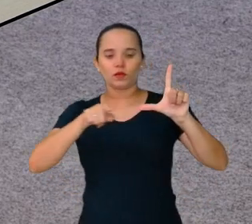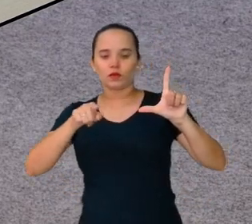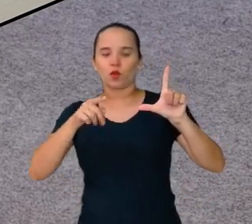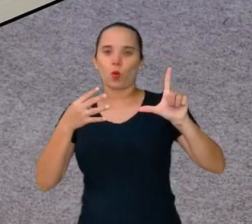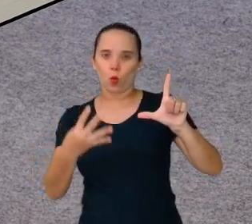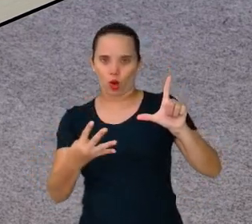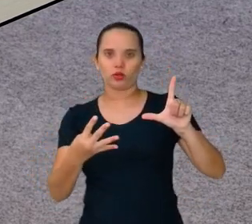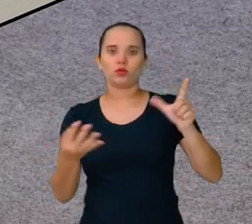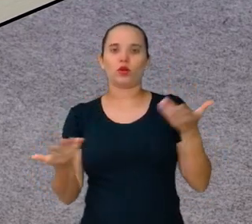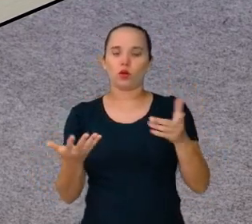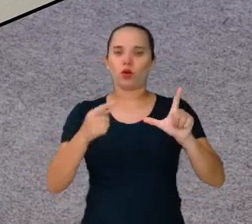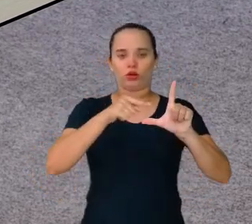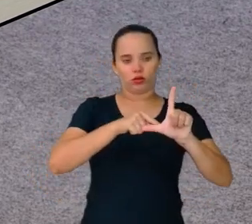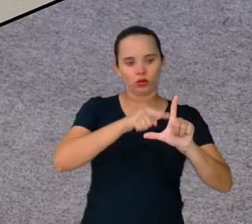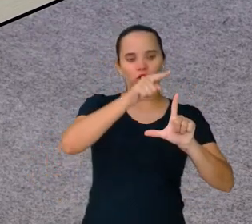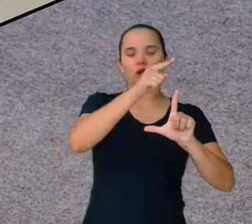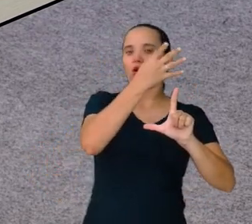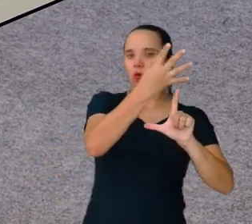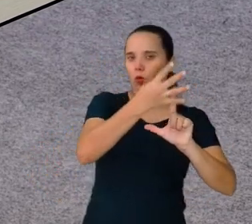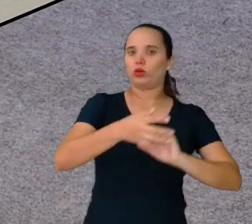3, tenho que completar.